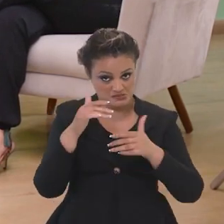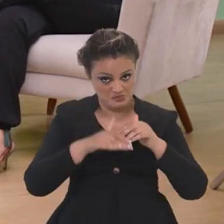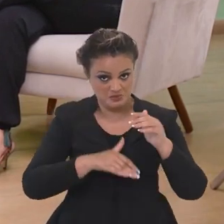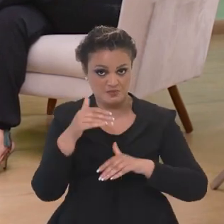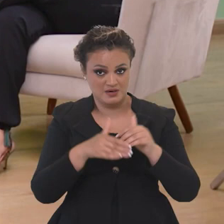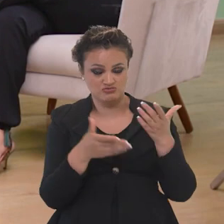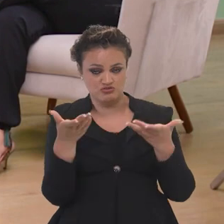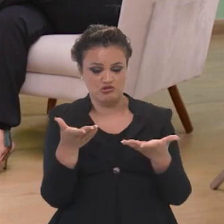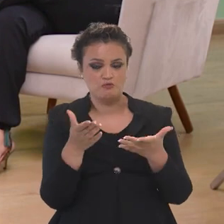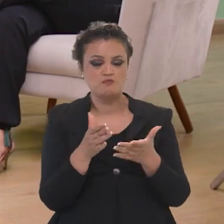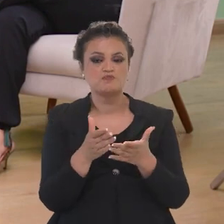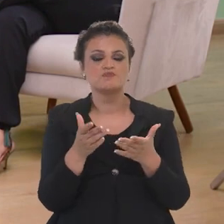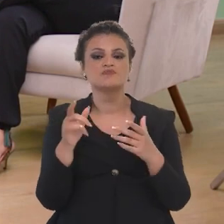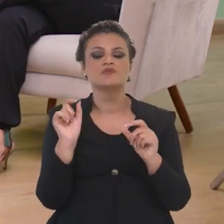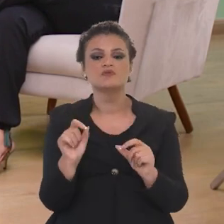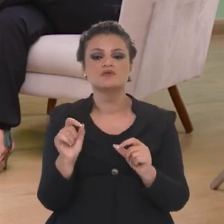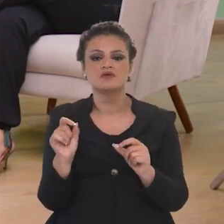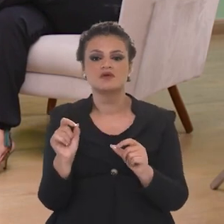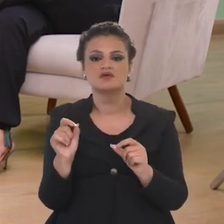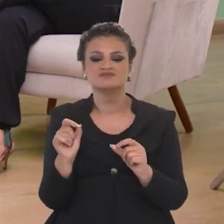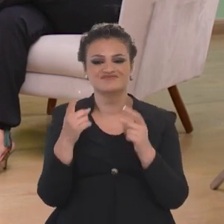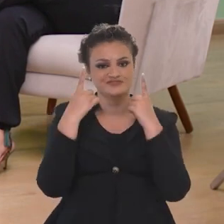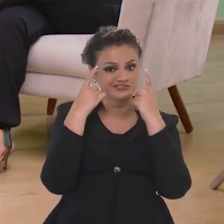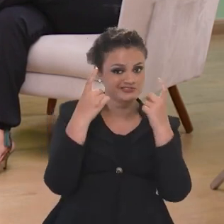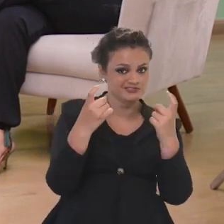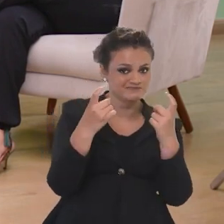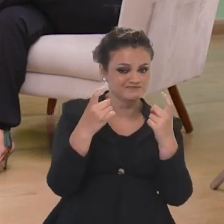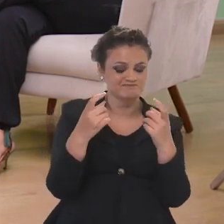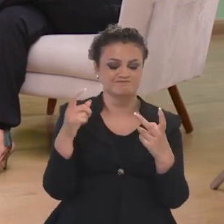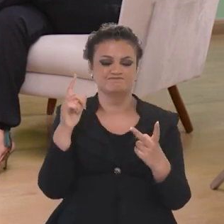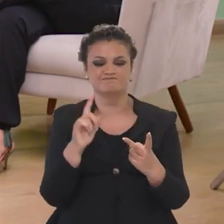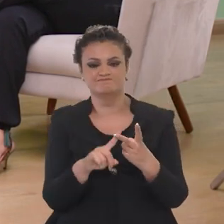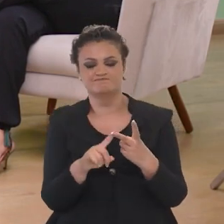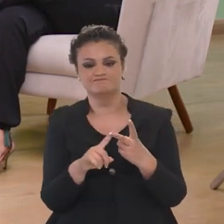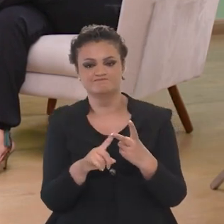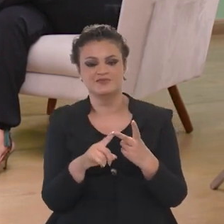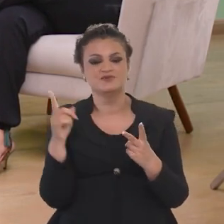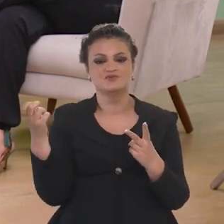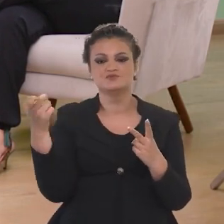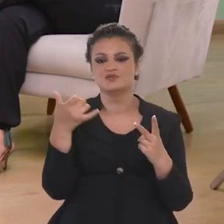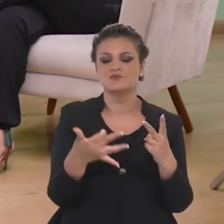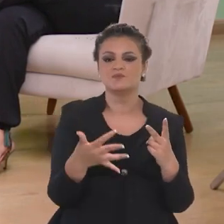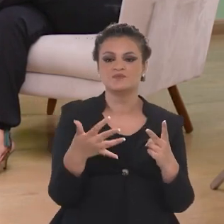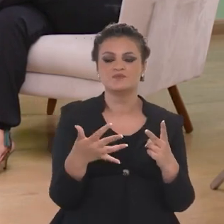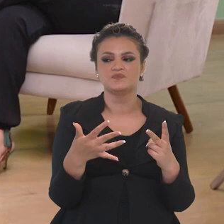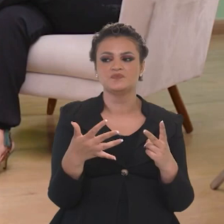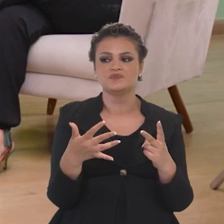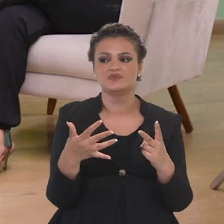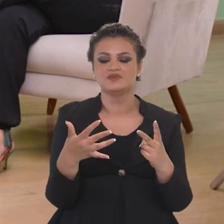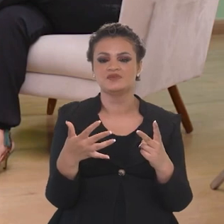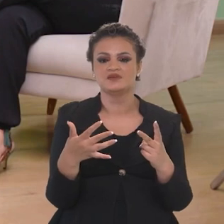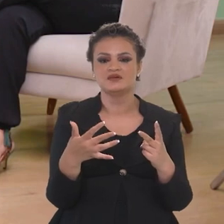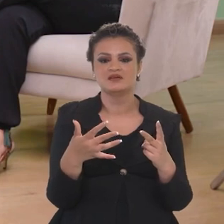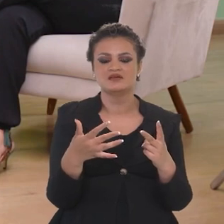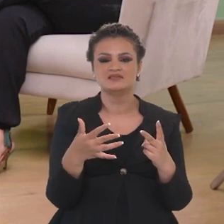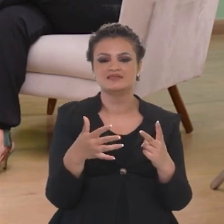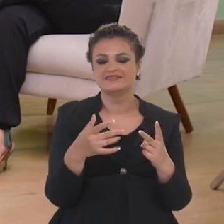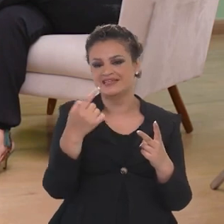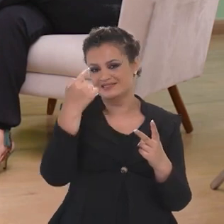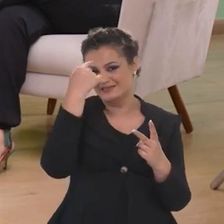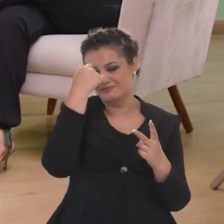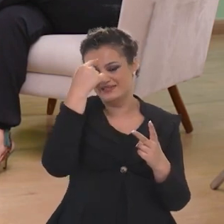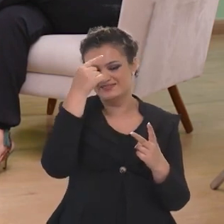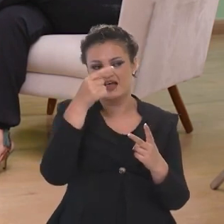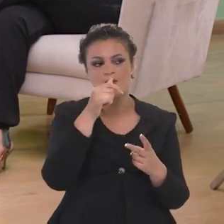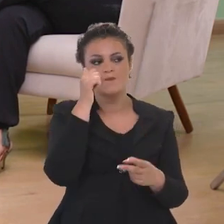ação também efetiva. A questão da violência e a questão que o senhor disse da questão desse